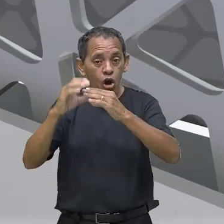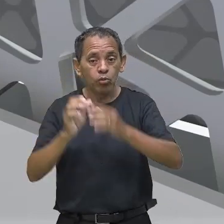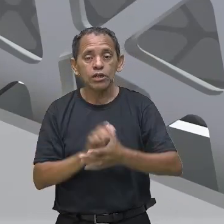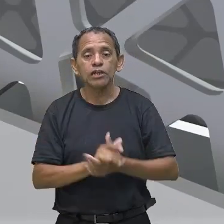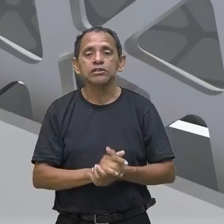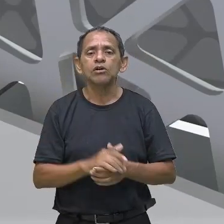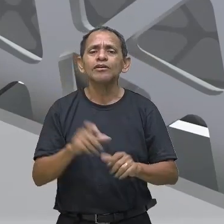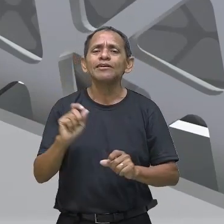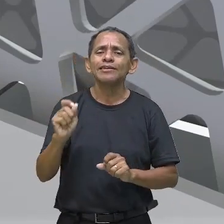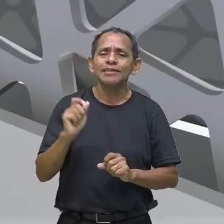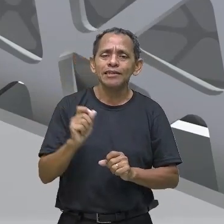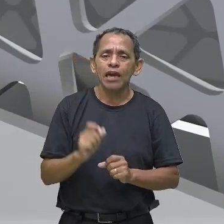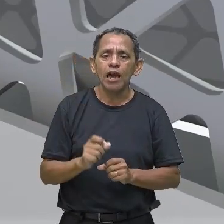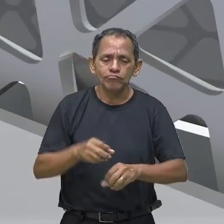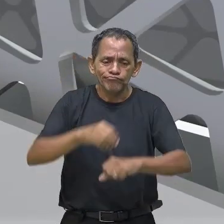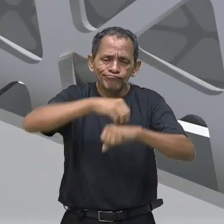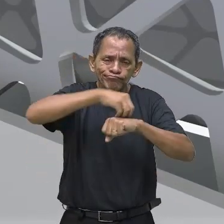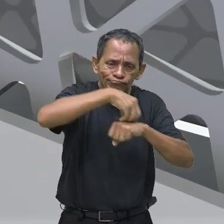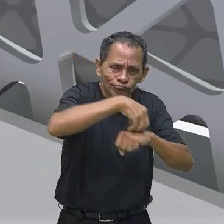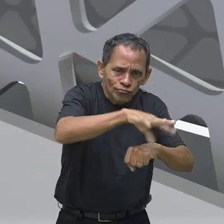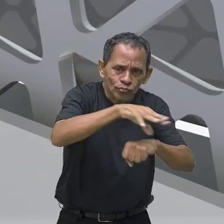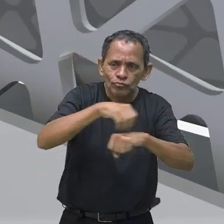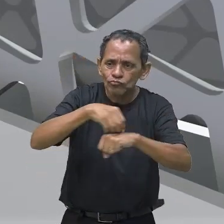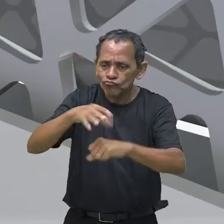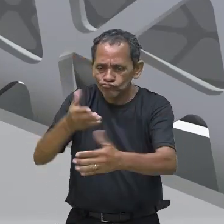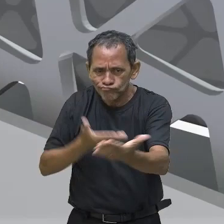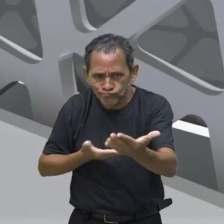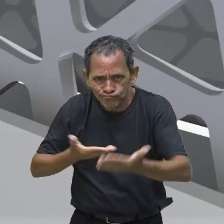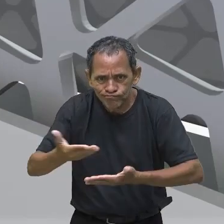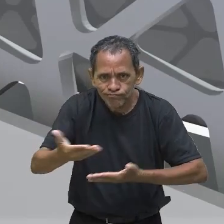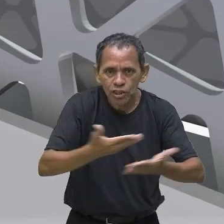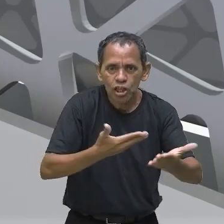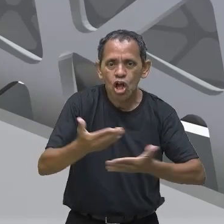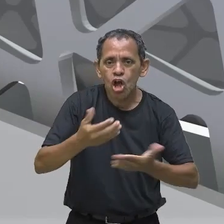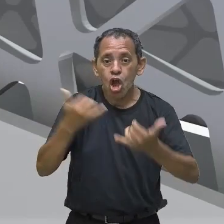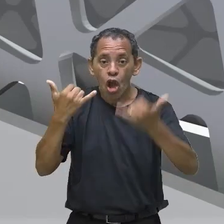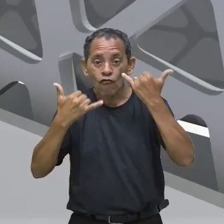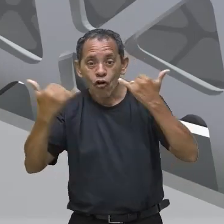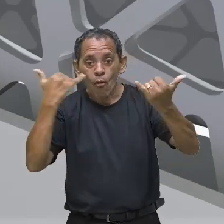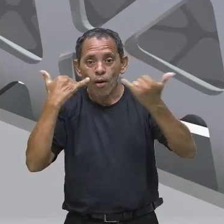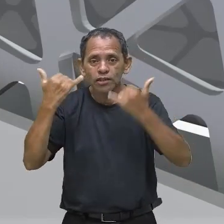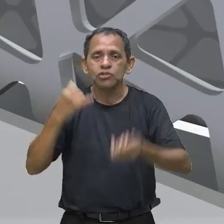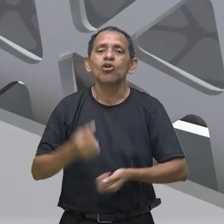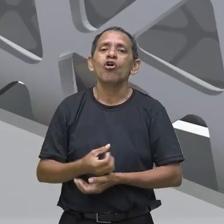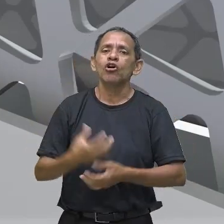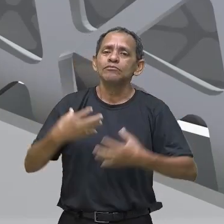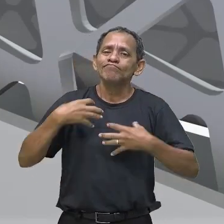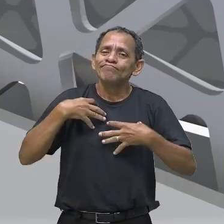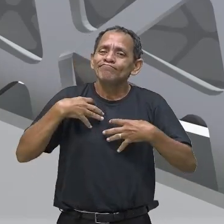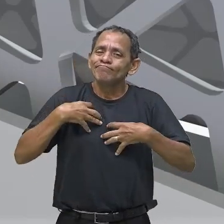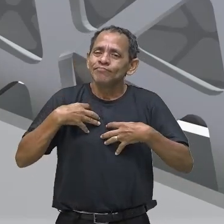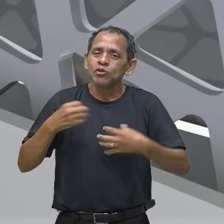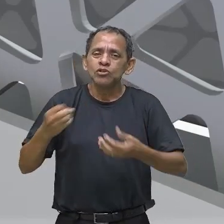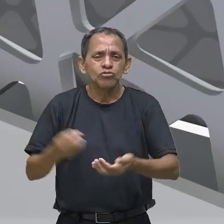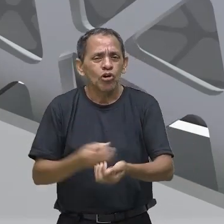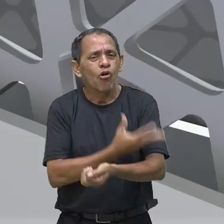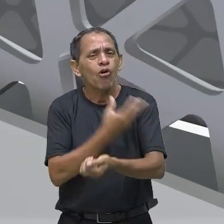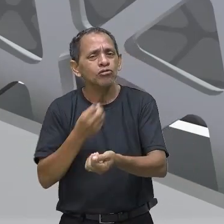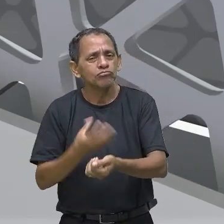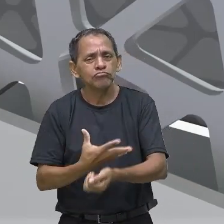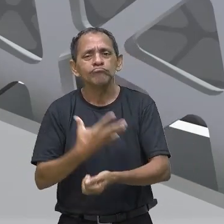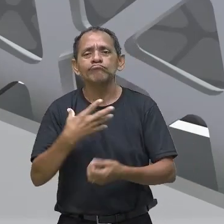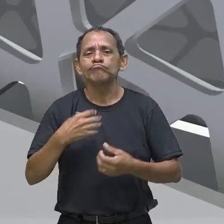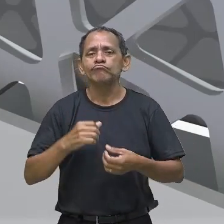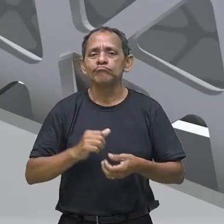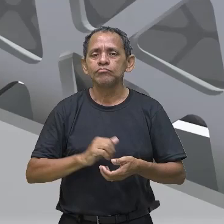compartilhar informações, compartilhar emoções. E através